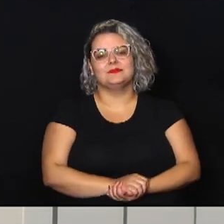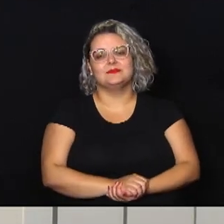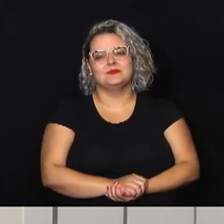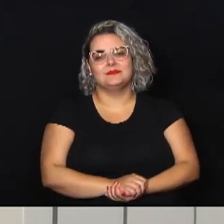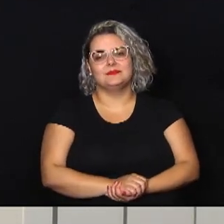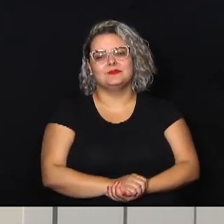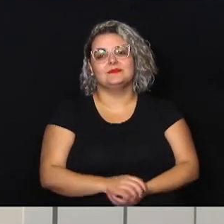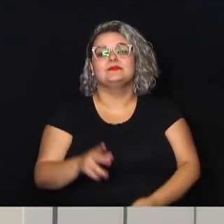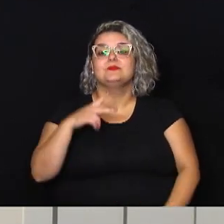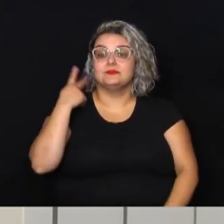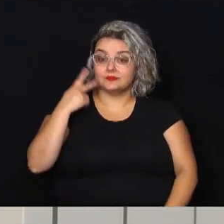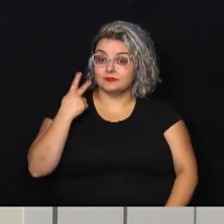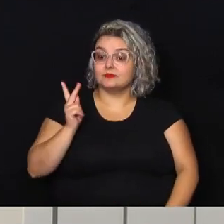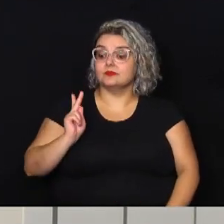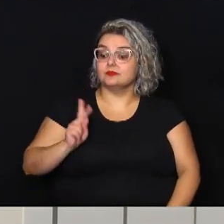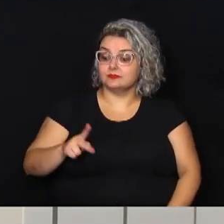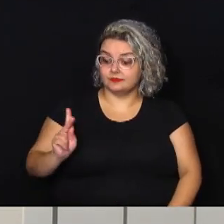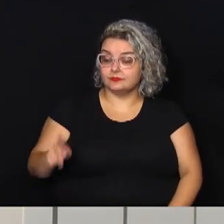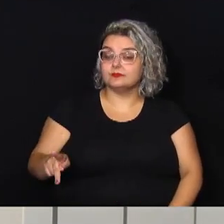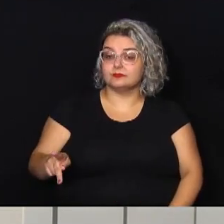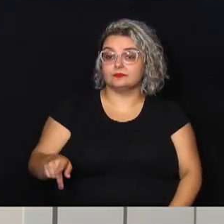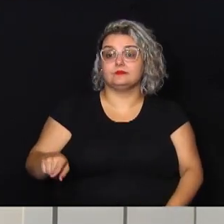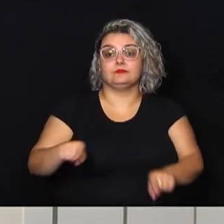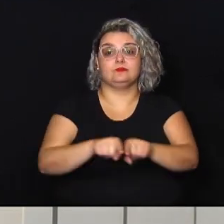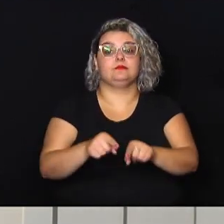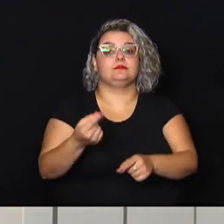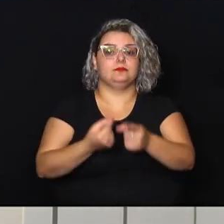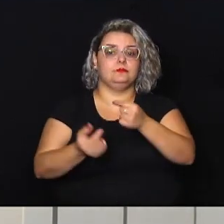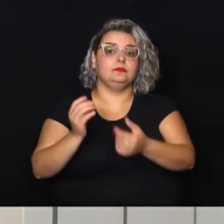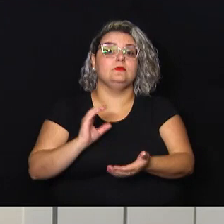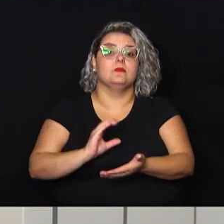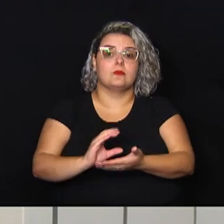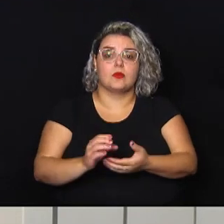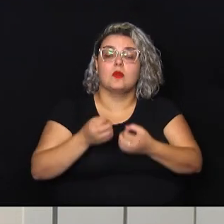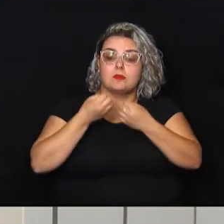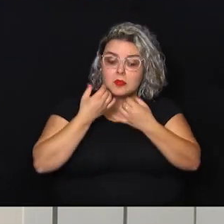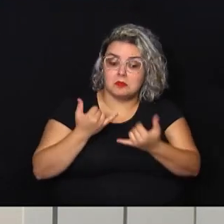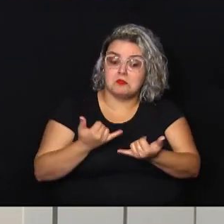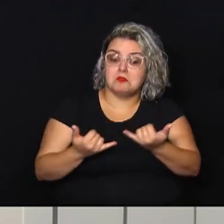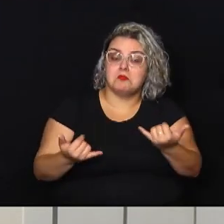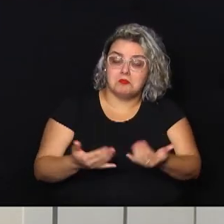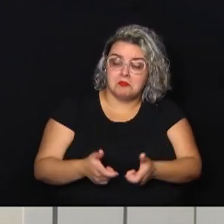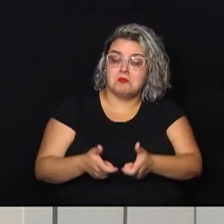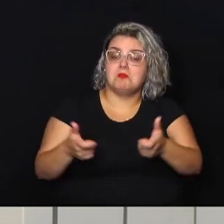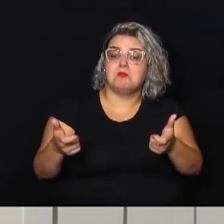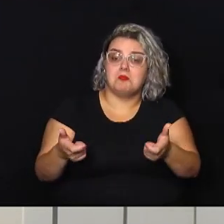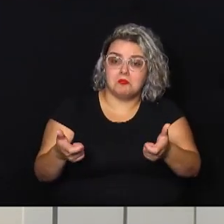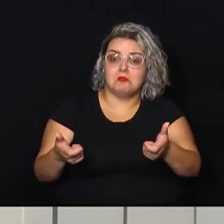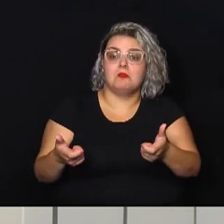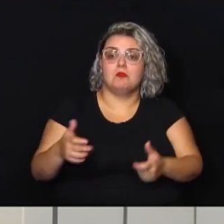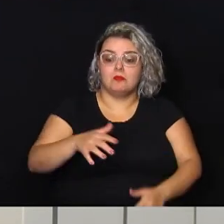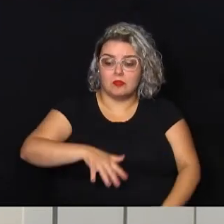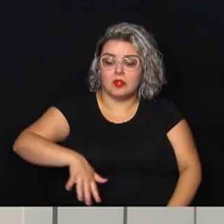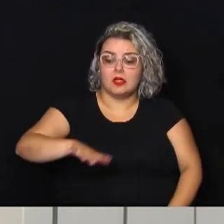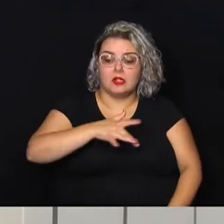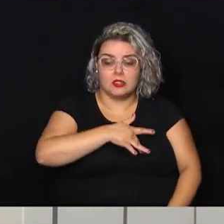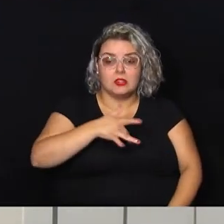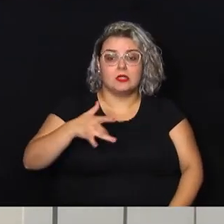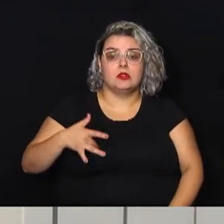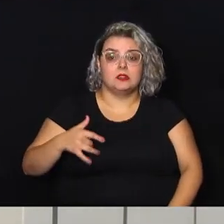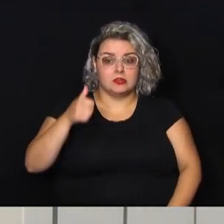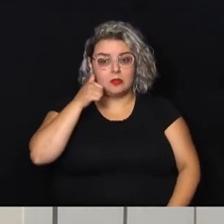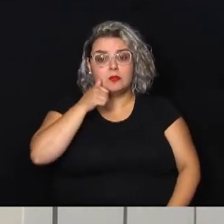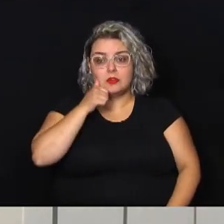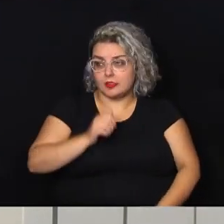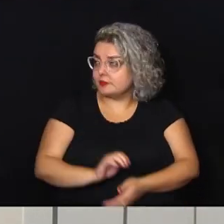O vereador professor Alberto destinou boa parte das emendas impositivas para a área da saúde da mulher.